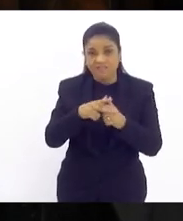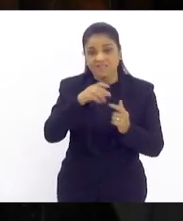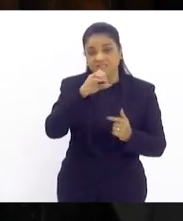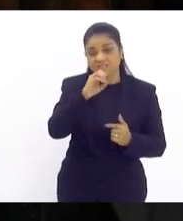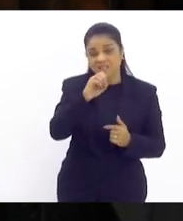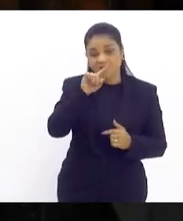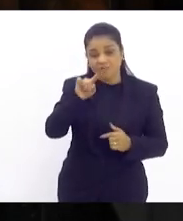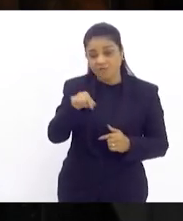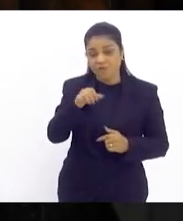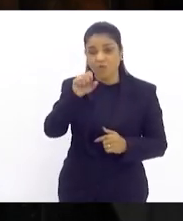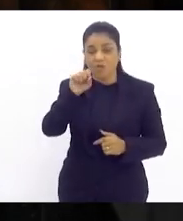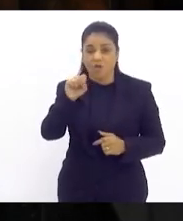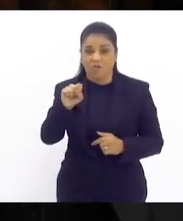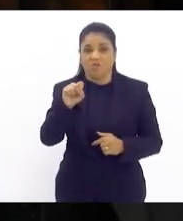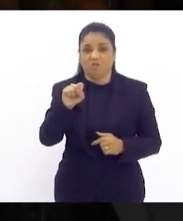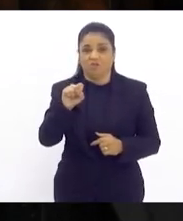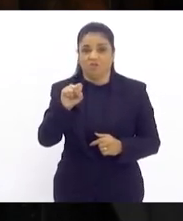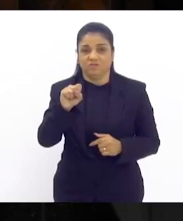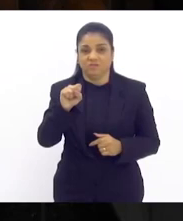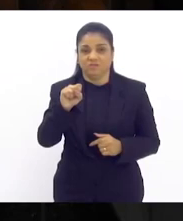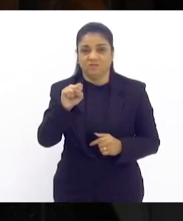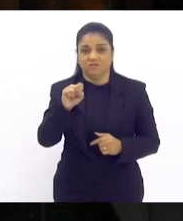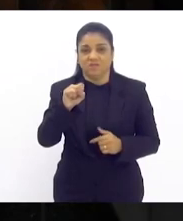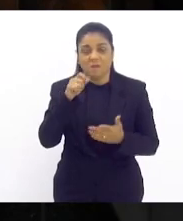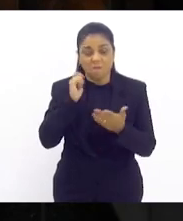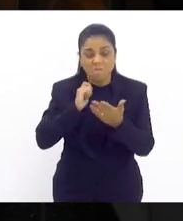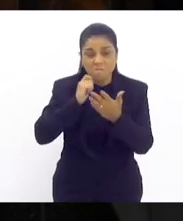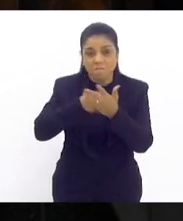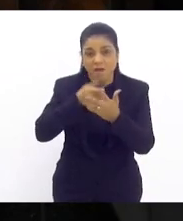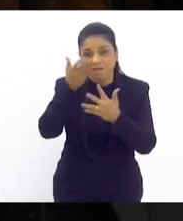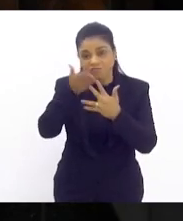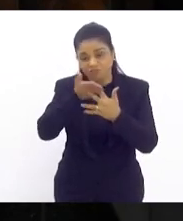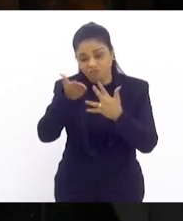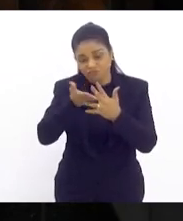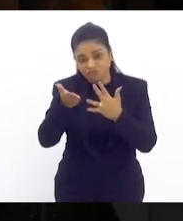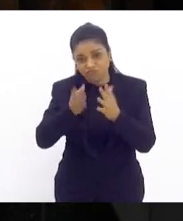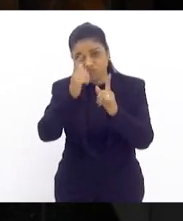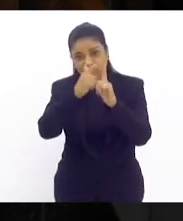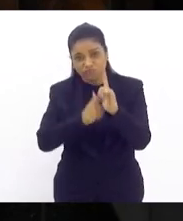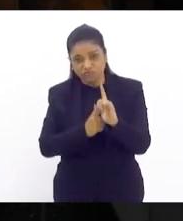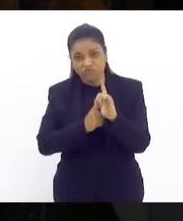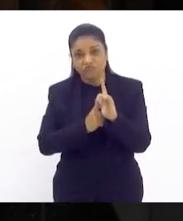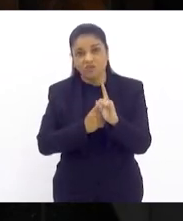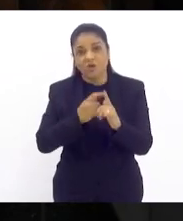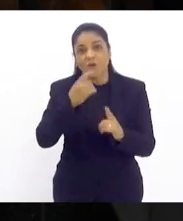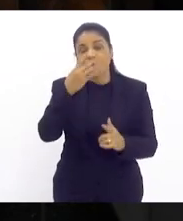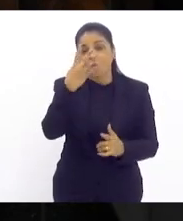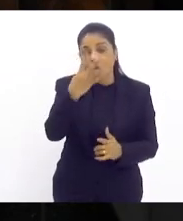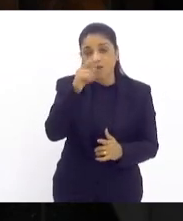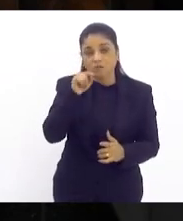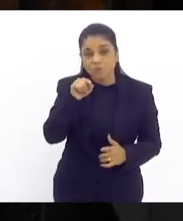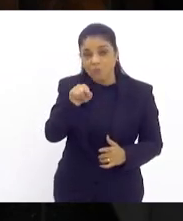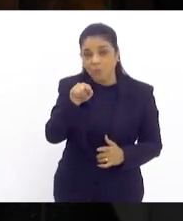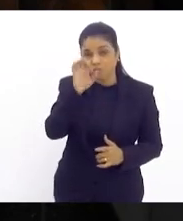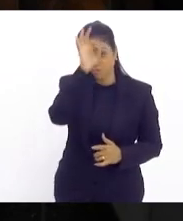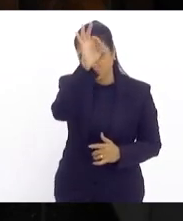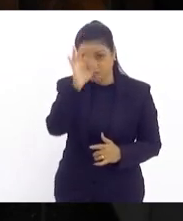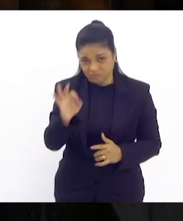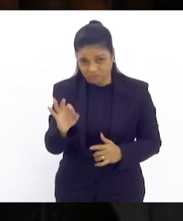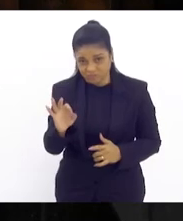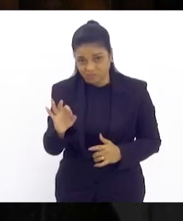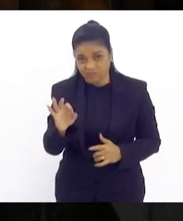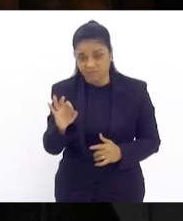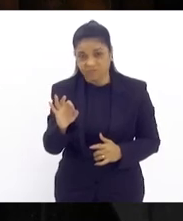e nós estamos pagando dívida com juros de 4 pontos percentuais isto